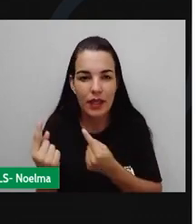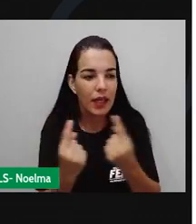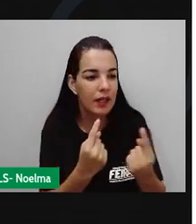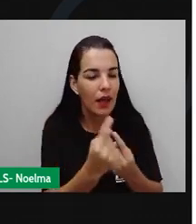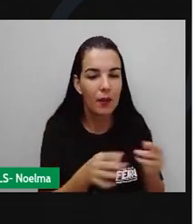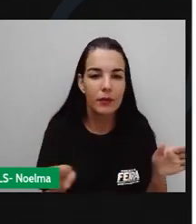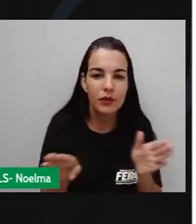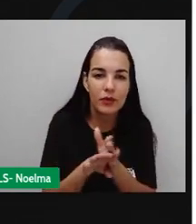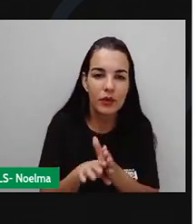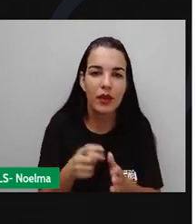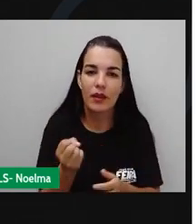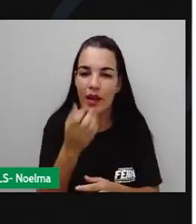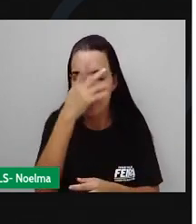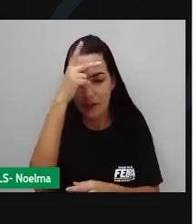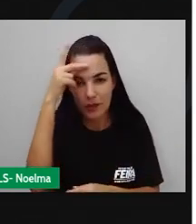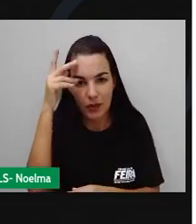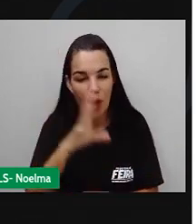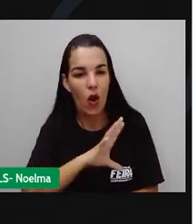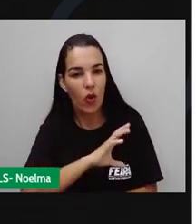disso mesmo, né?